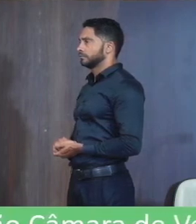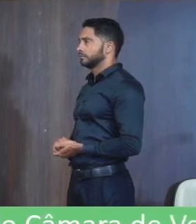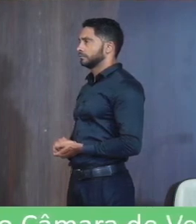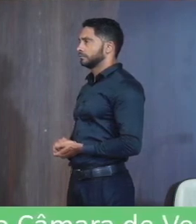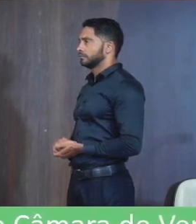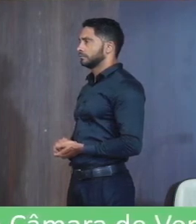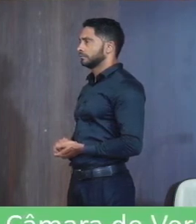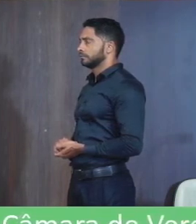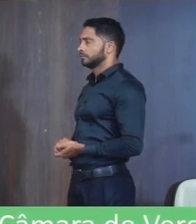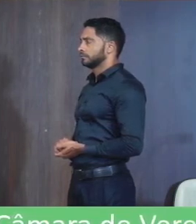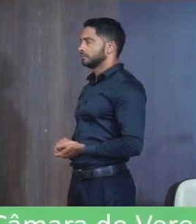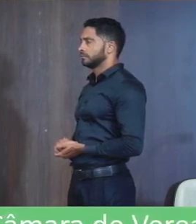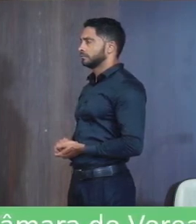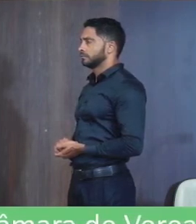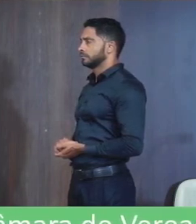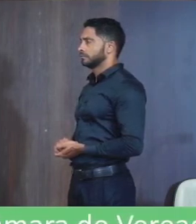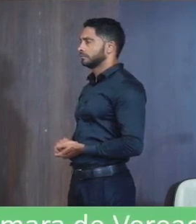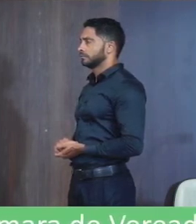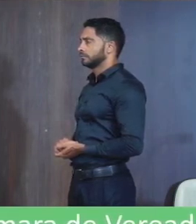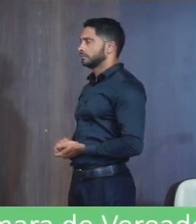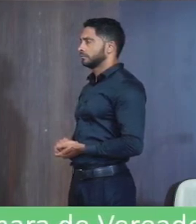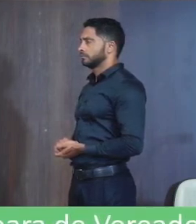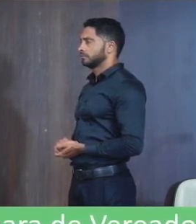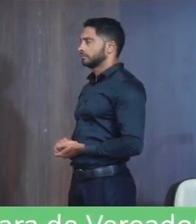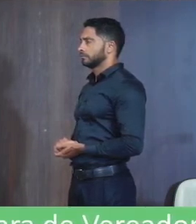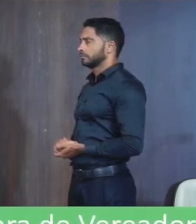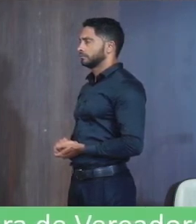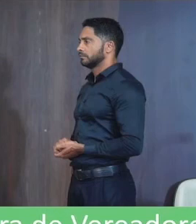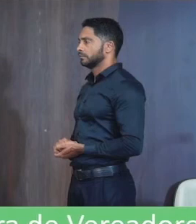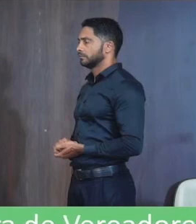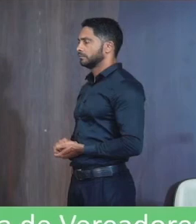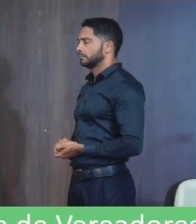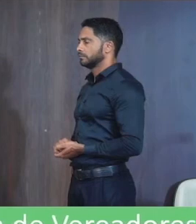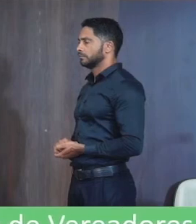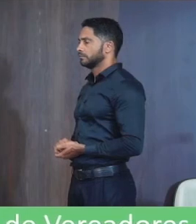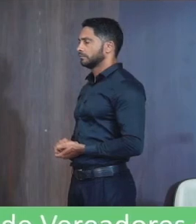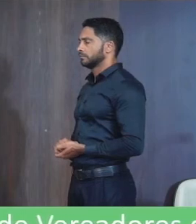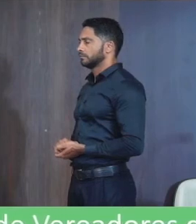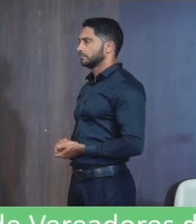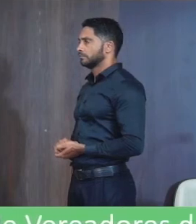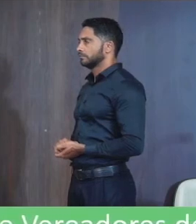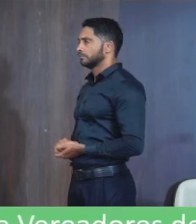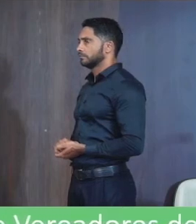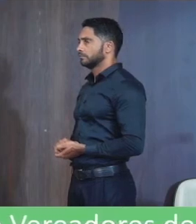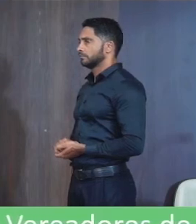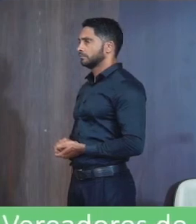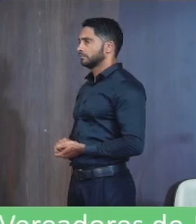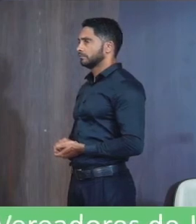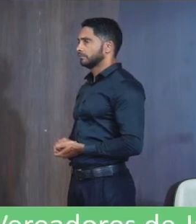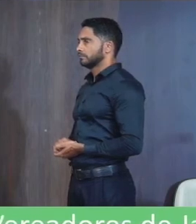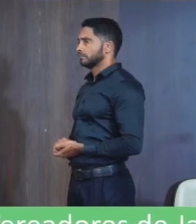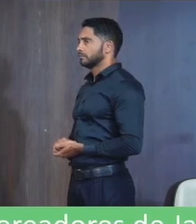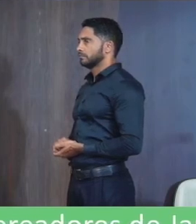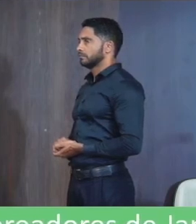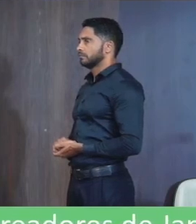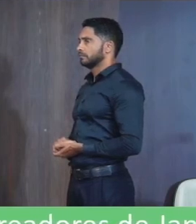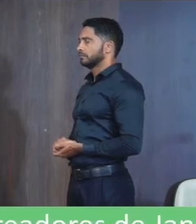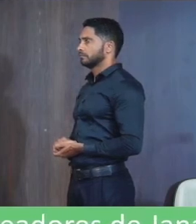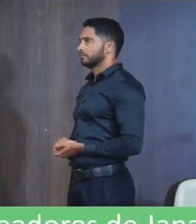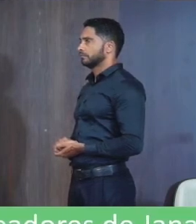descansa Minha alma Meu coração O chão O uva Bela